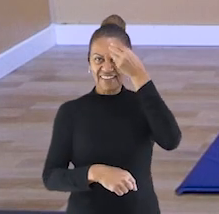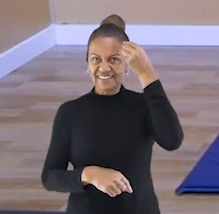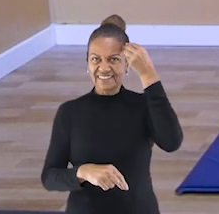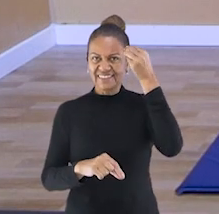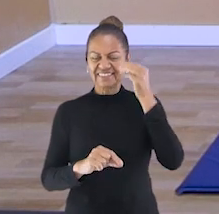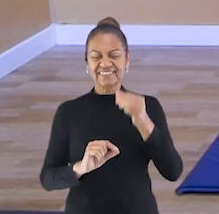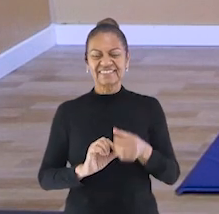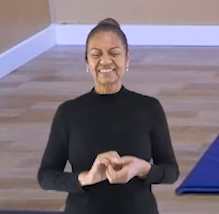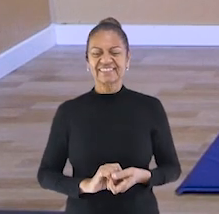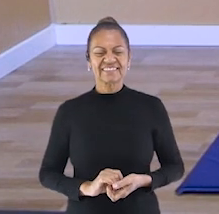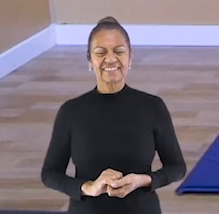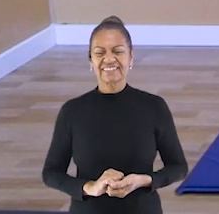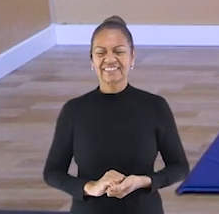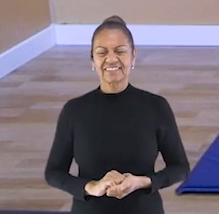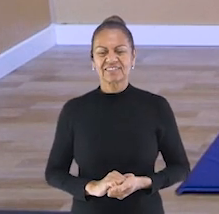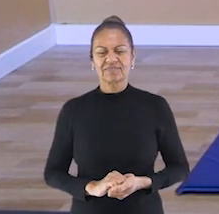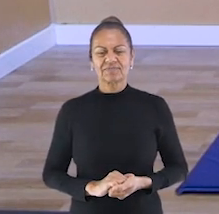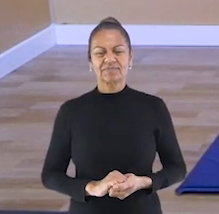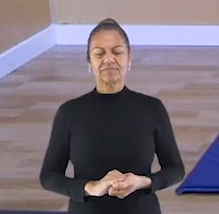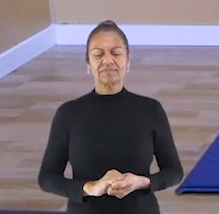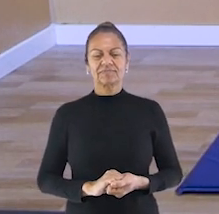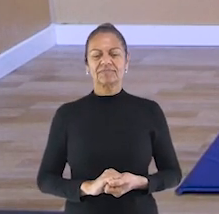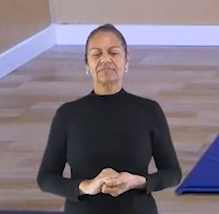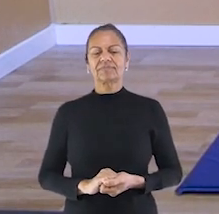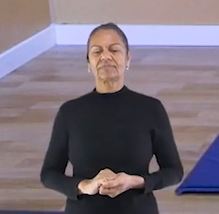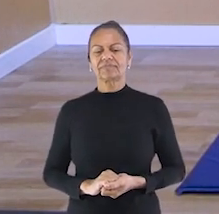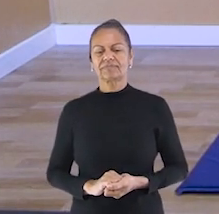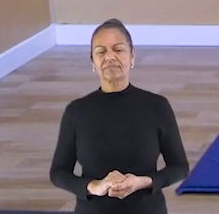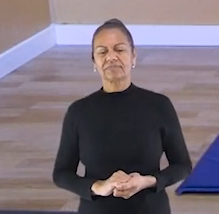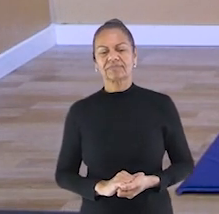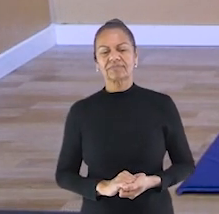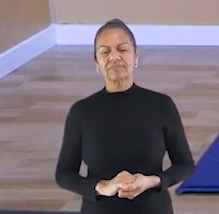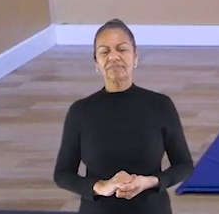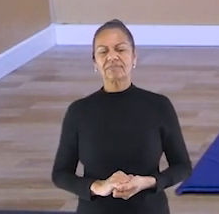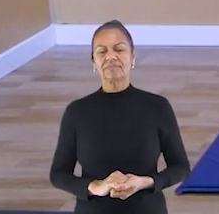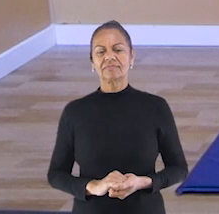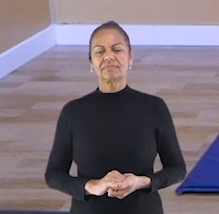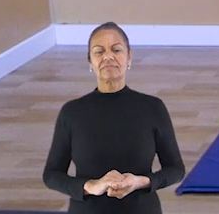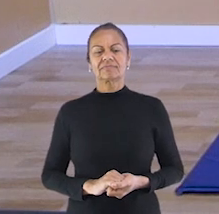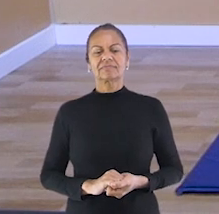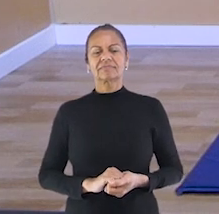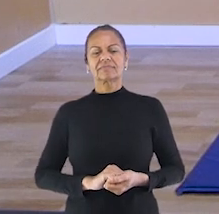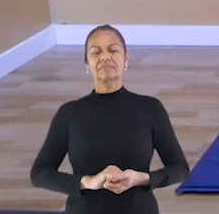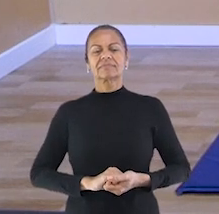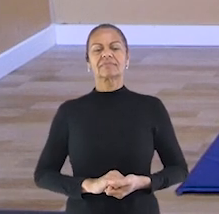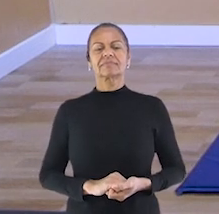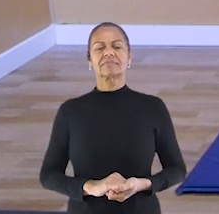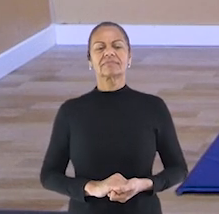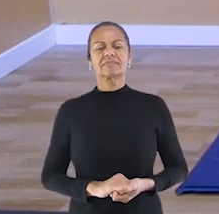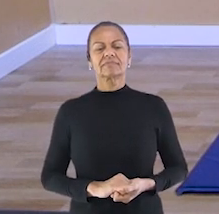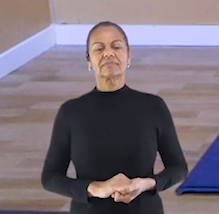Desceu. Relaxou. Subiu. Desce de novo.